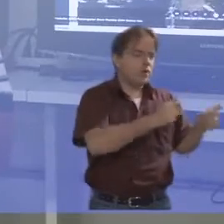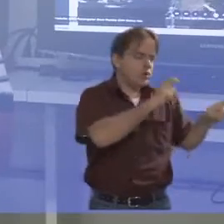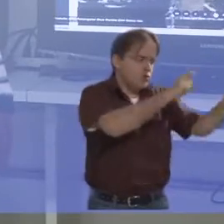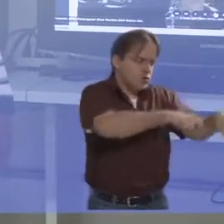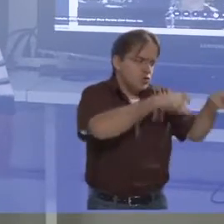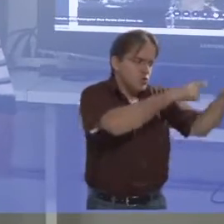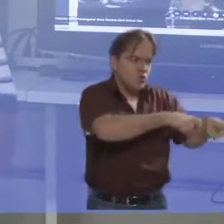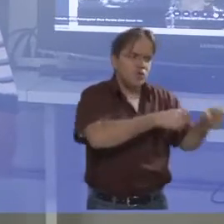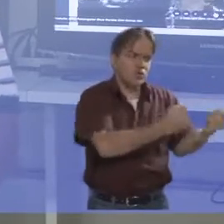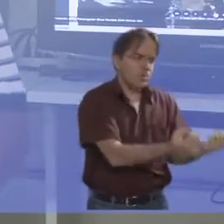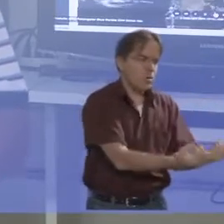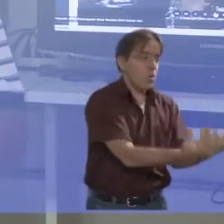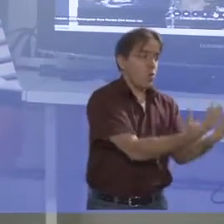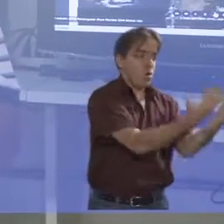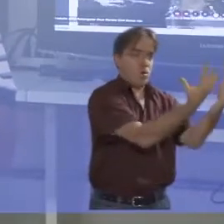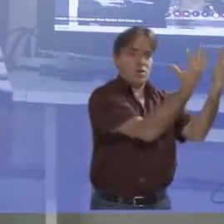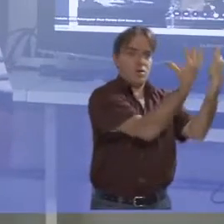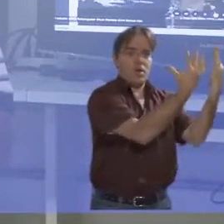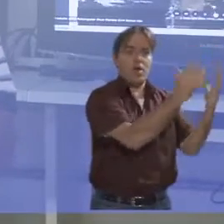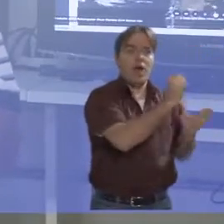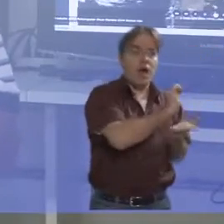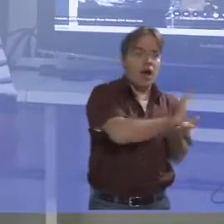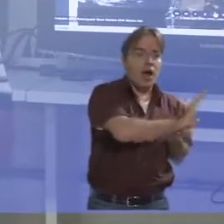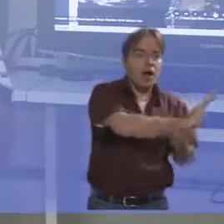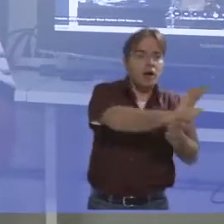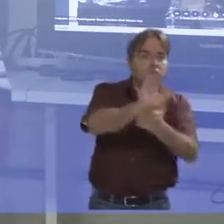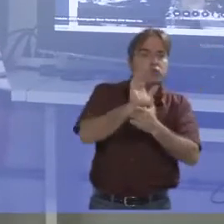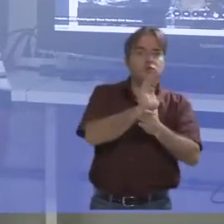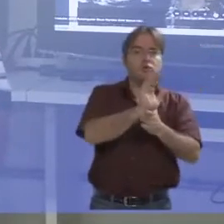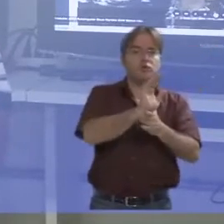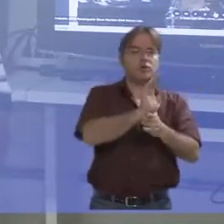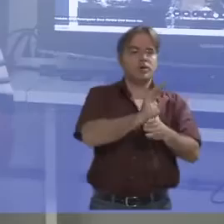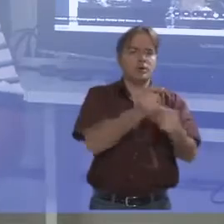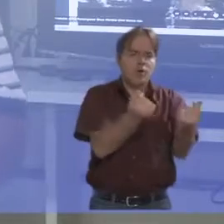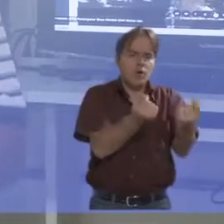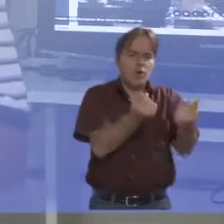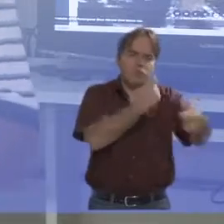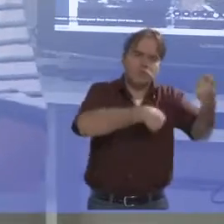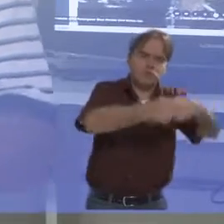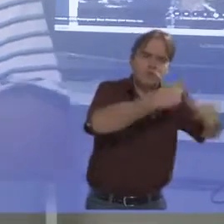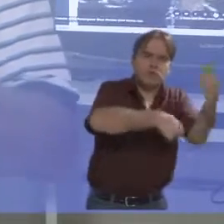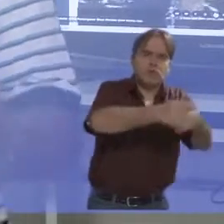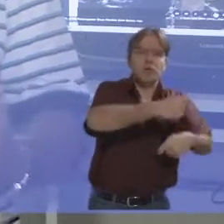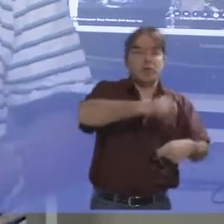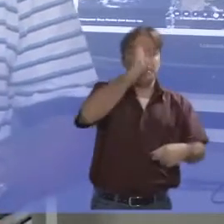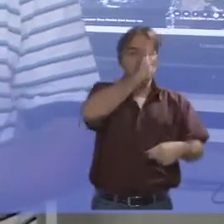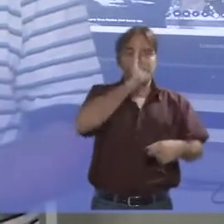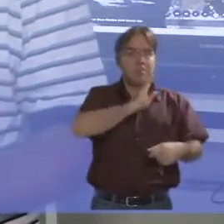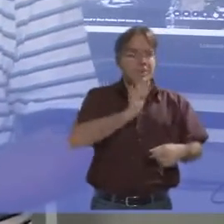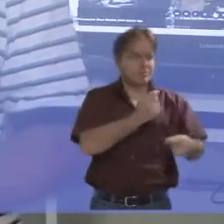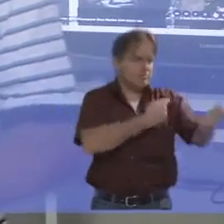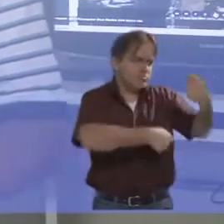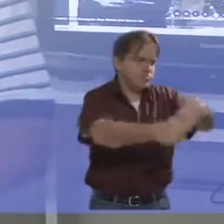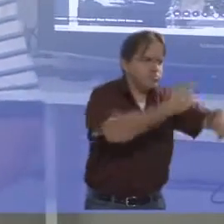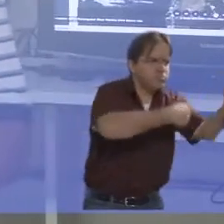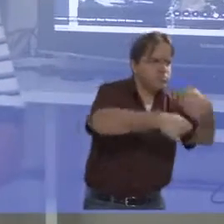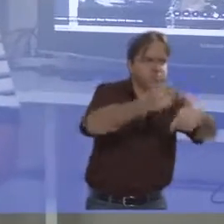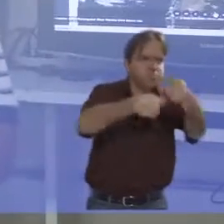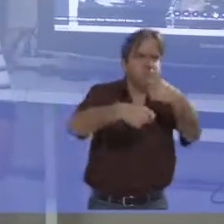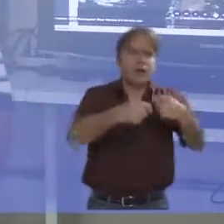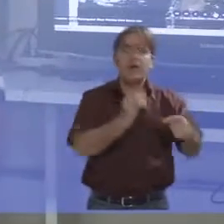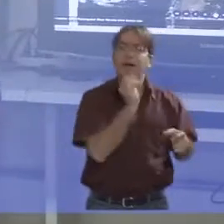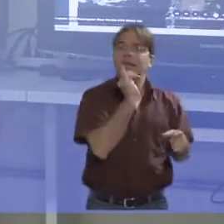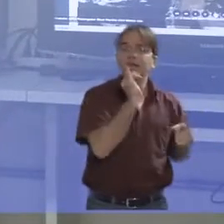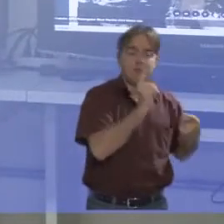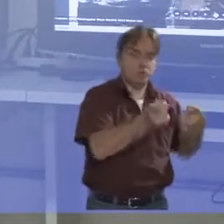cultivos que são economicamente muito viáveis e contribuem até para a balança comercial do Brasil,